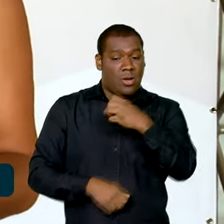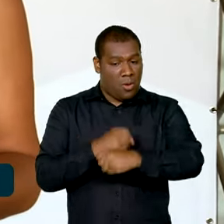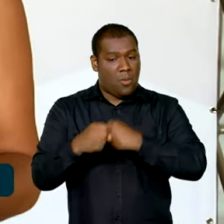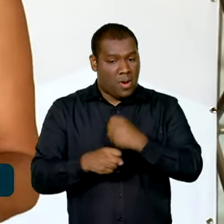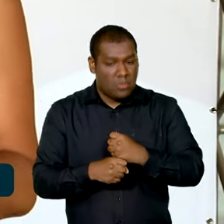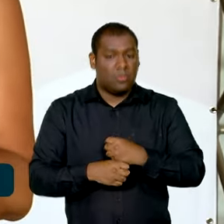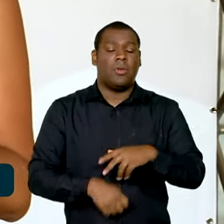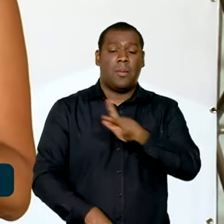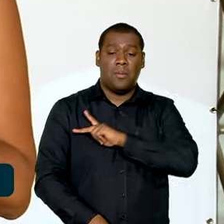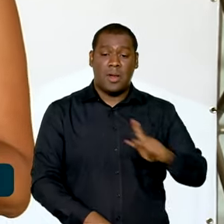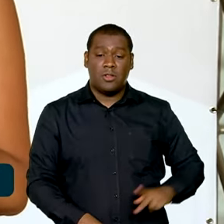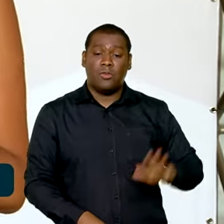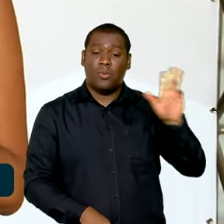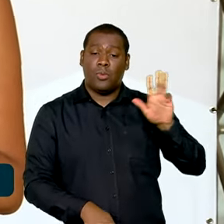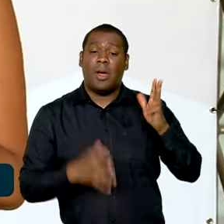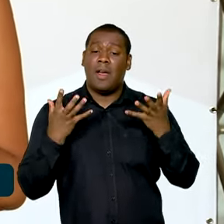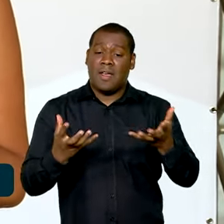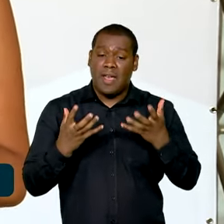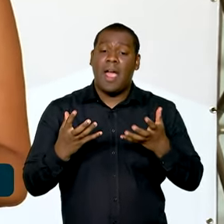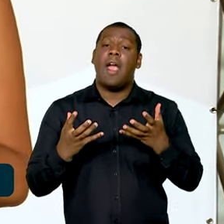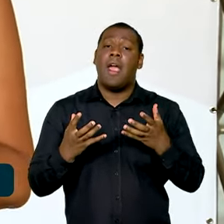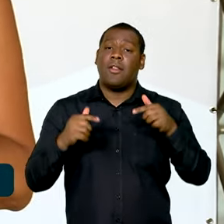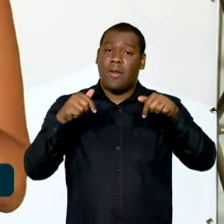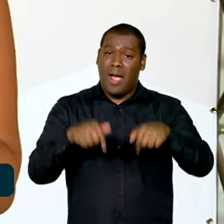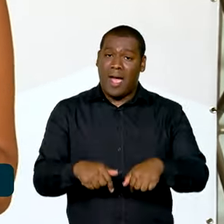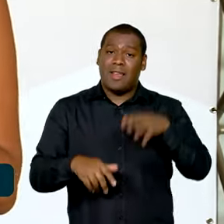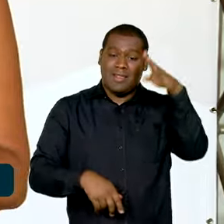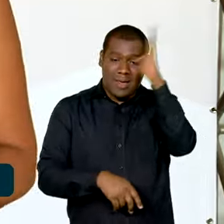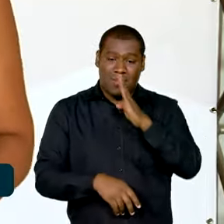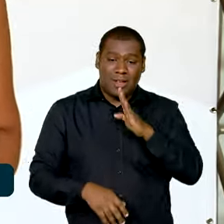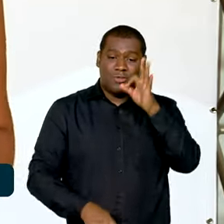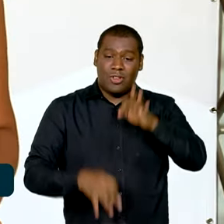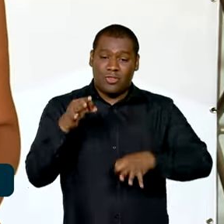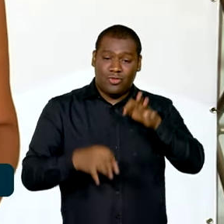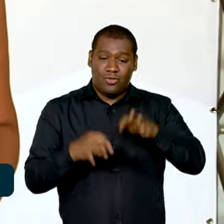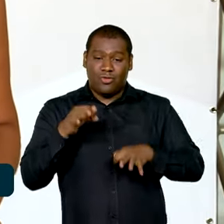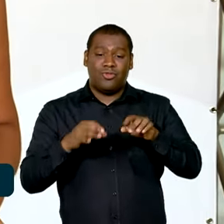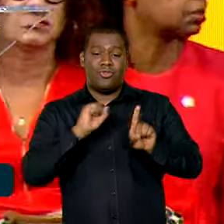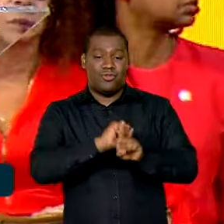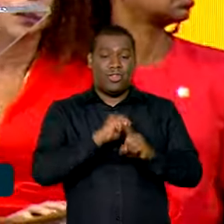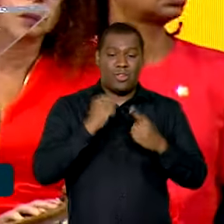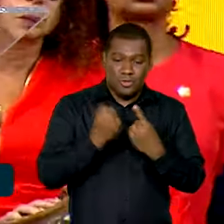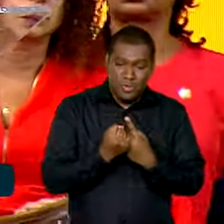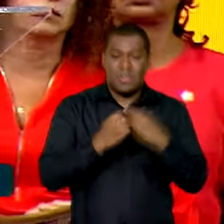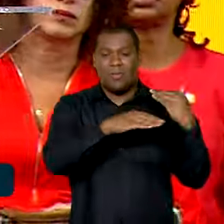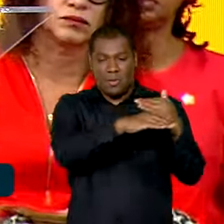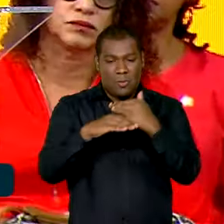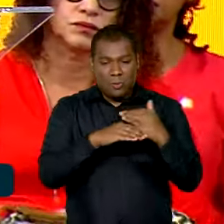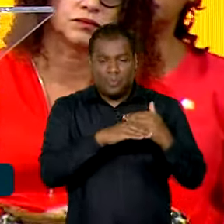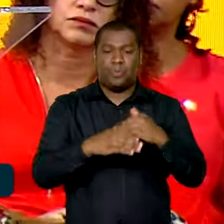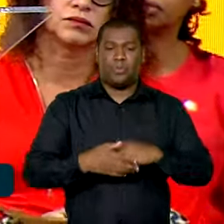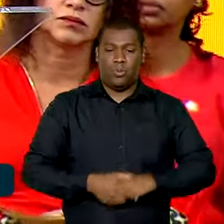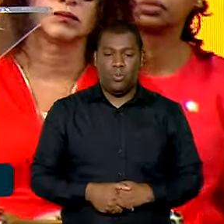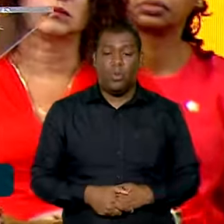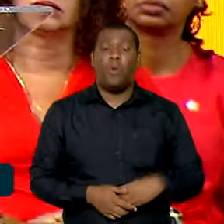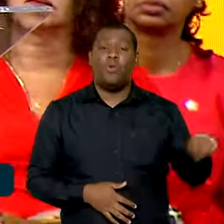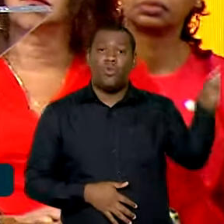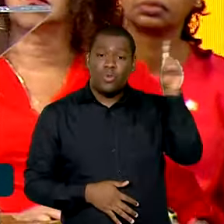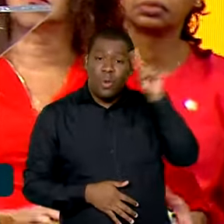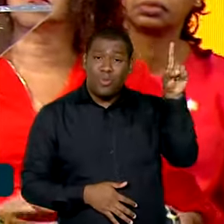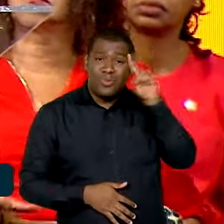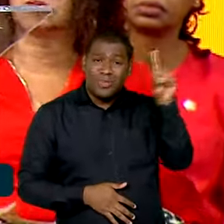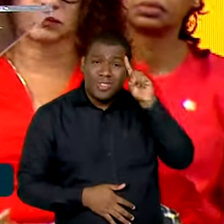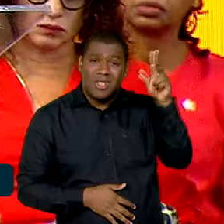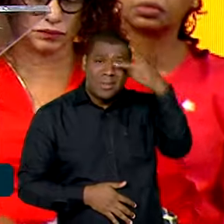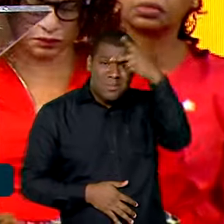presidente Lula quer um país com mais justiça social e menos desigualdade. Todos os dias, pessoas